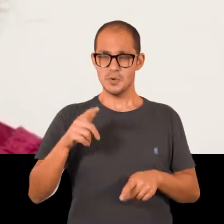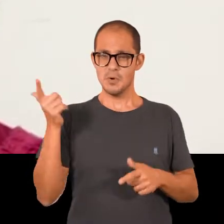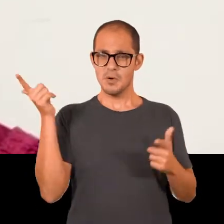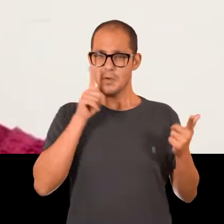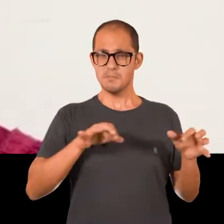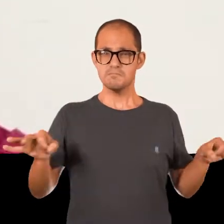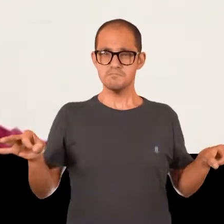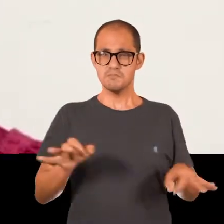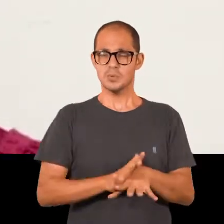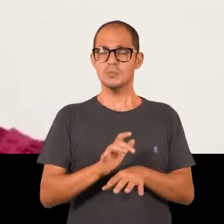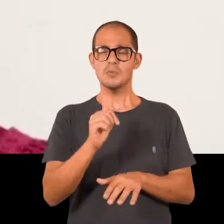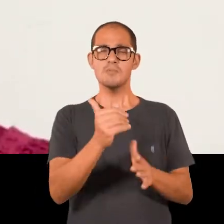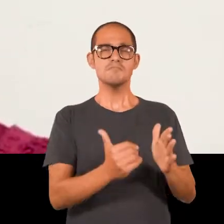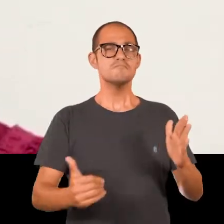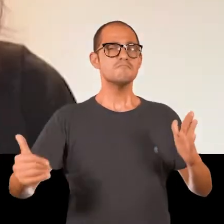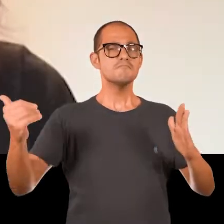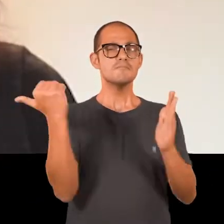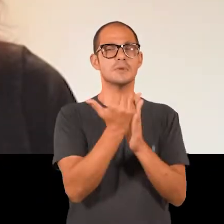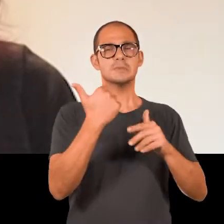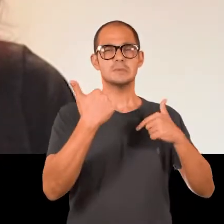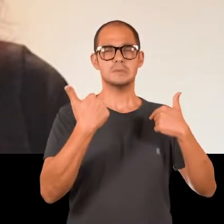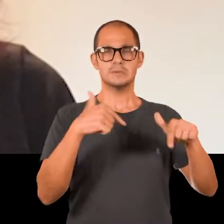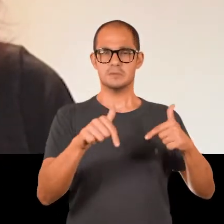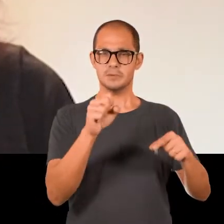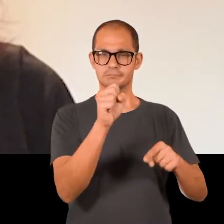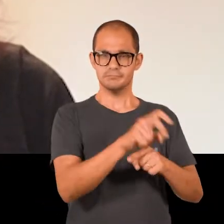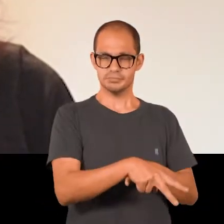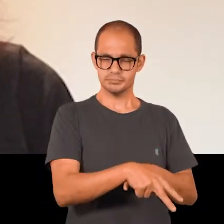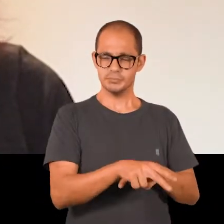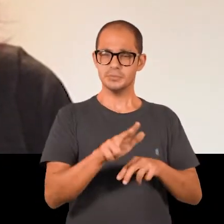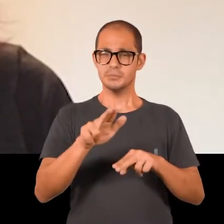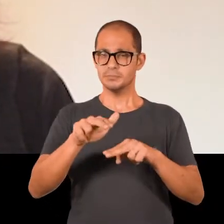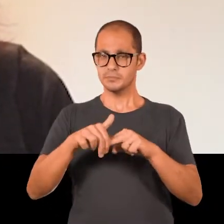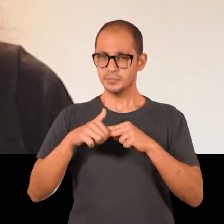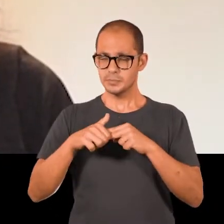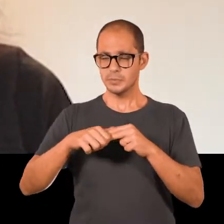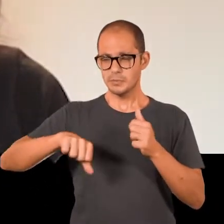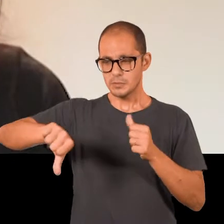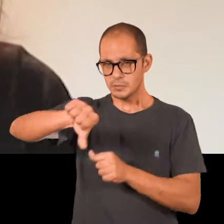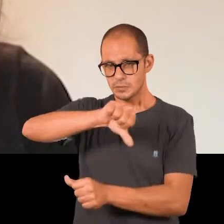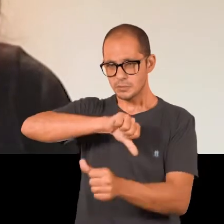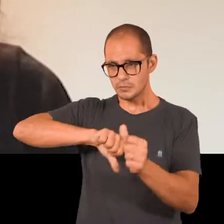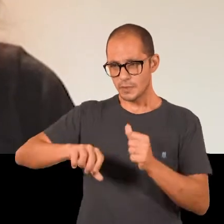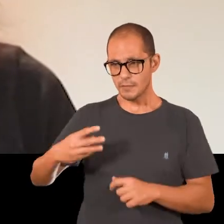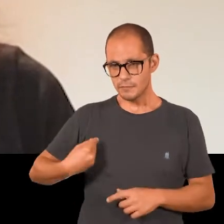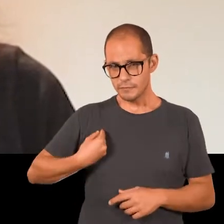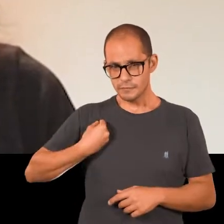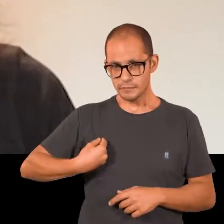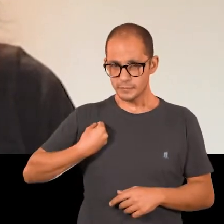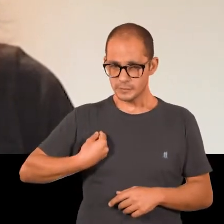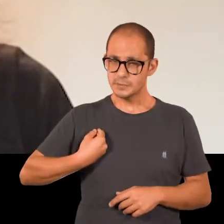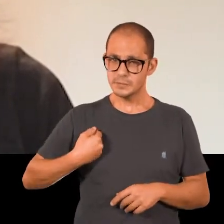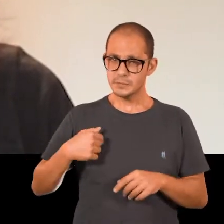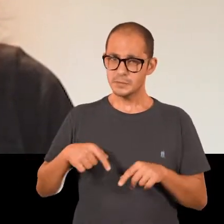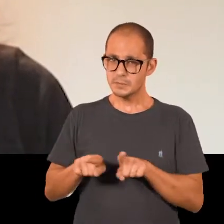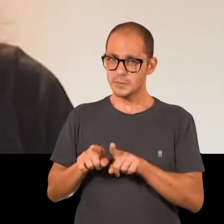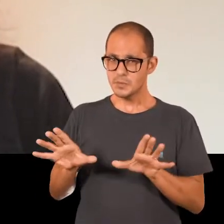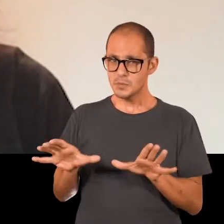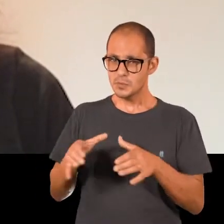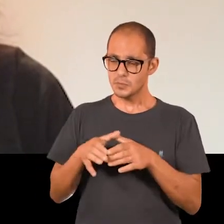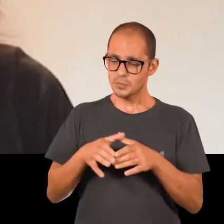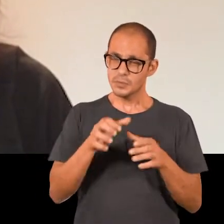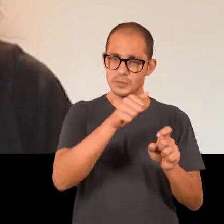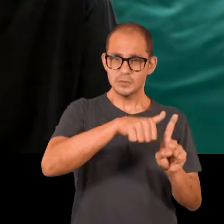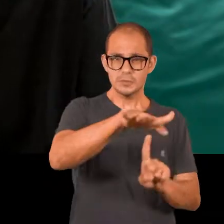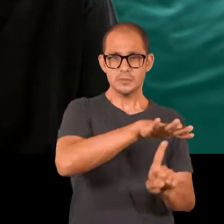alcançar os melhores postos no mercado de trabalho. Sobretudo, a possibilidade de transformar a sua realidade, a realidade da sua comunidade e da